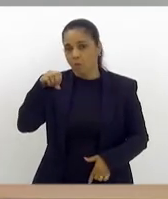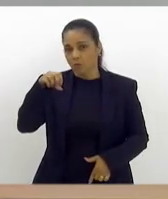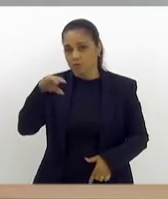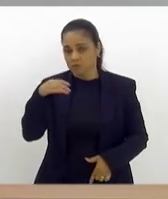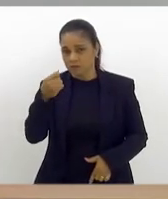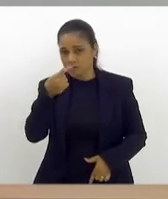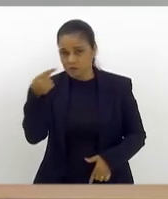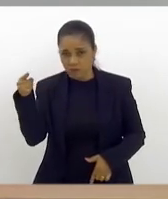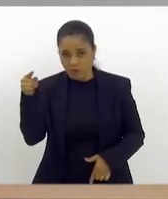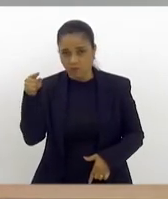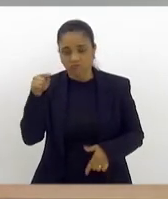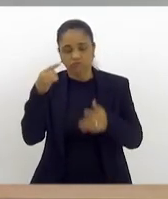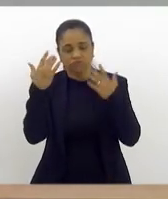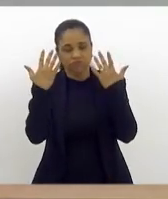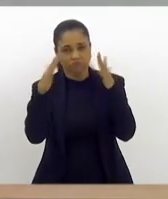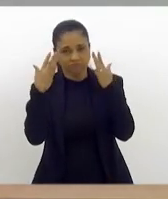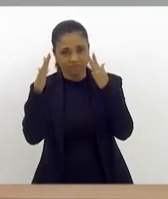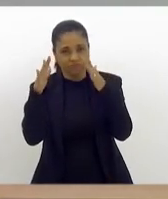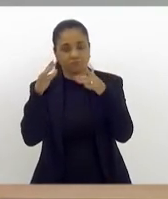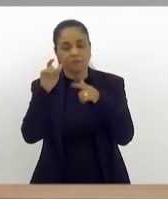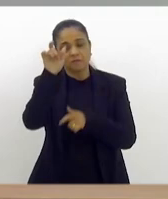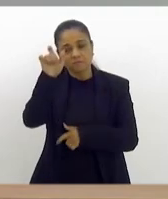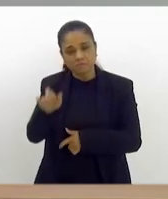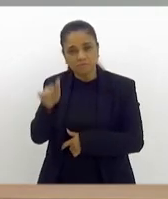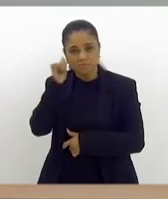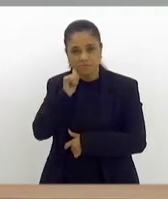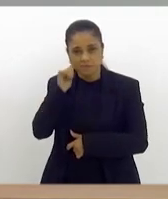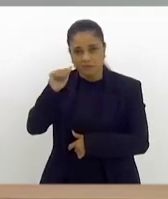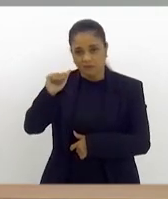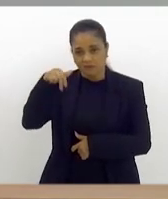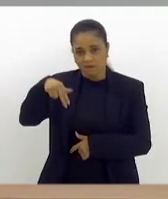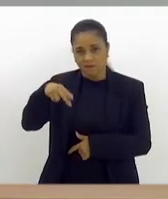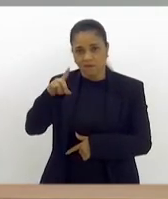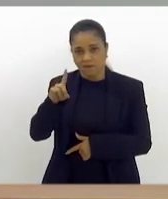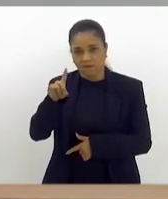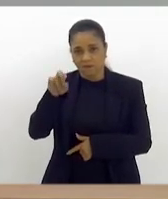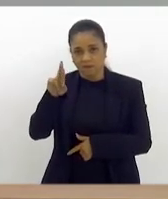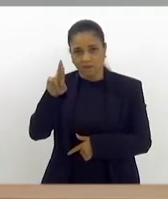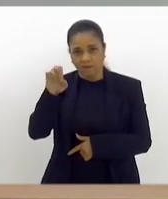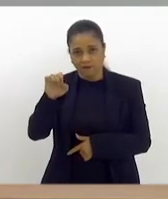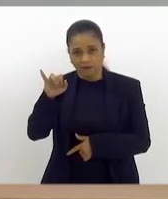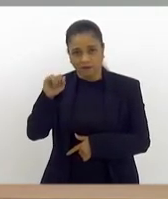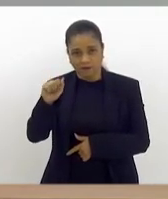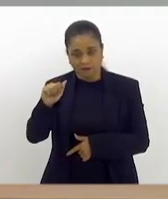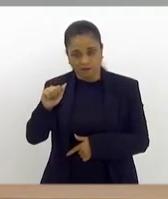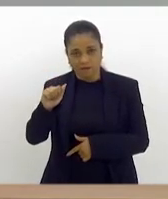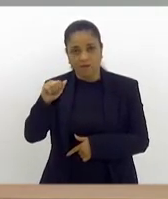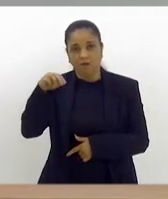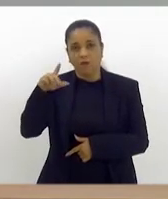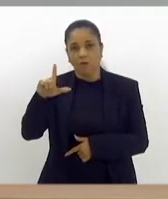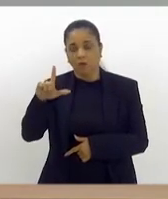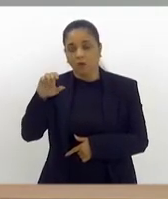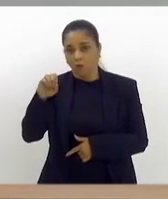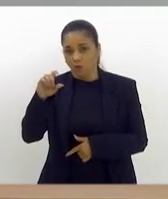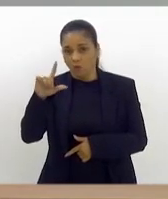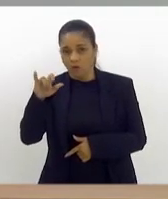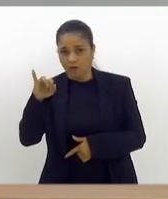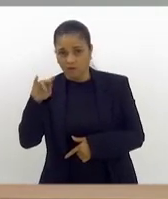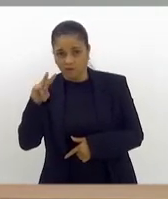para as senhoras Andréa Bussades de Oliveira, aqui representada pela doutora